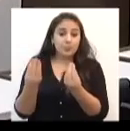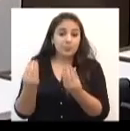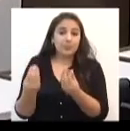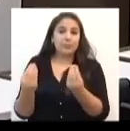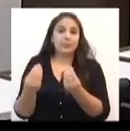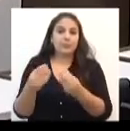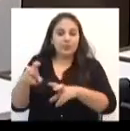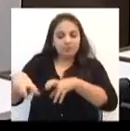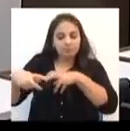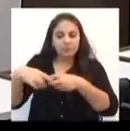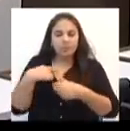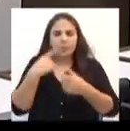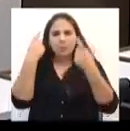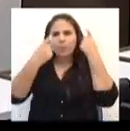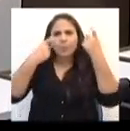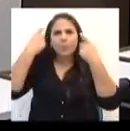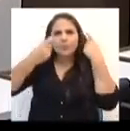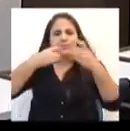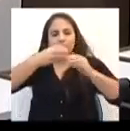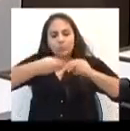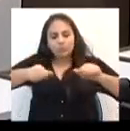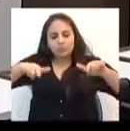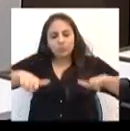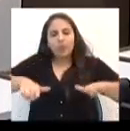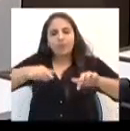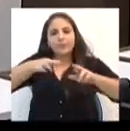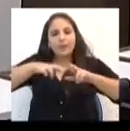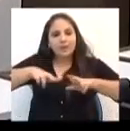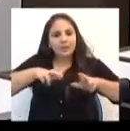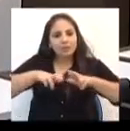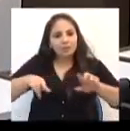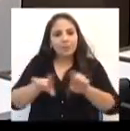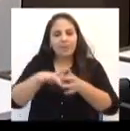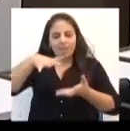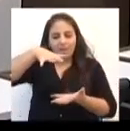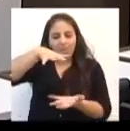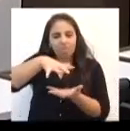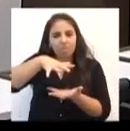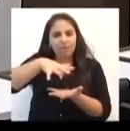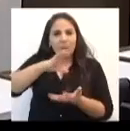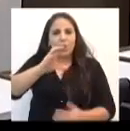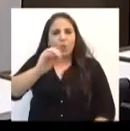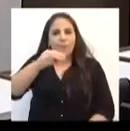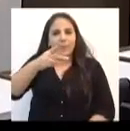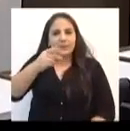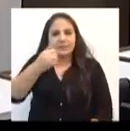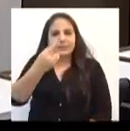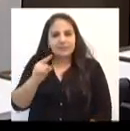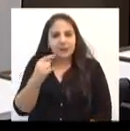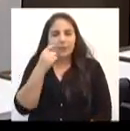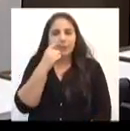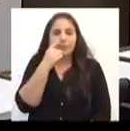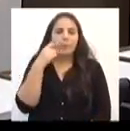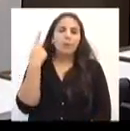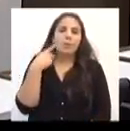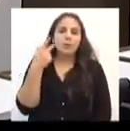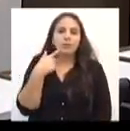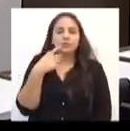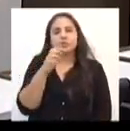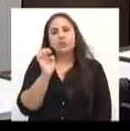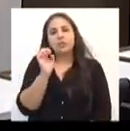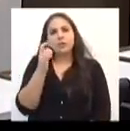preocupação com os solos da região, com a questão da compactação. Temos uma política estadual de conservação de solo e água toda